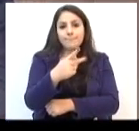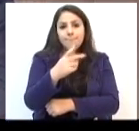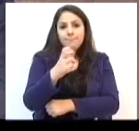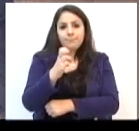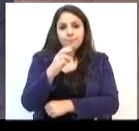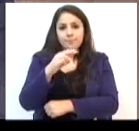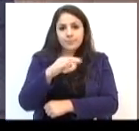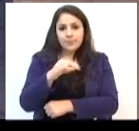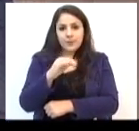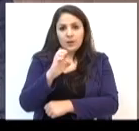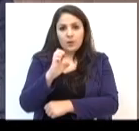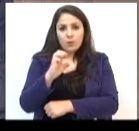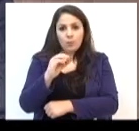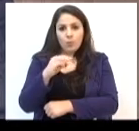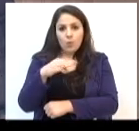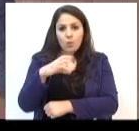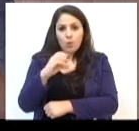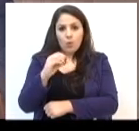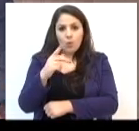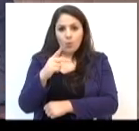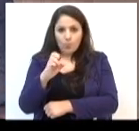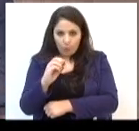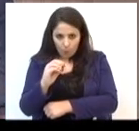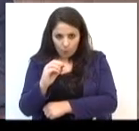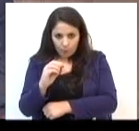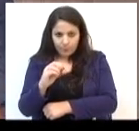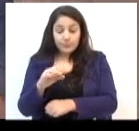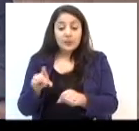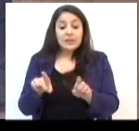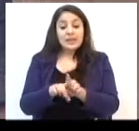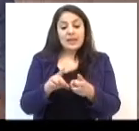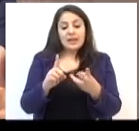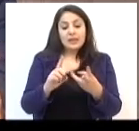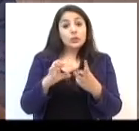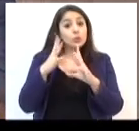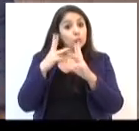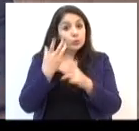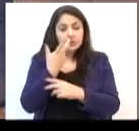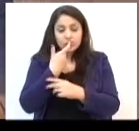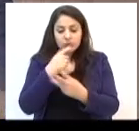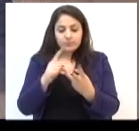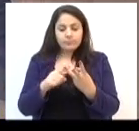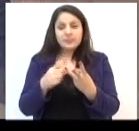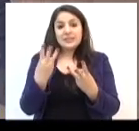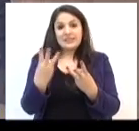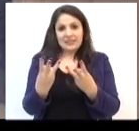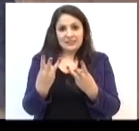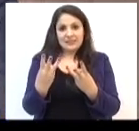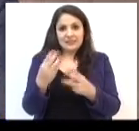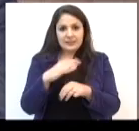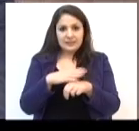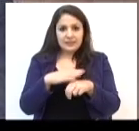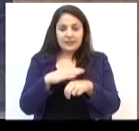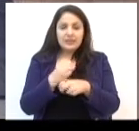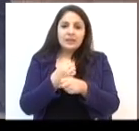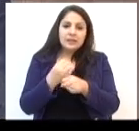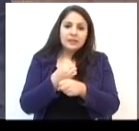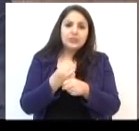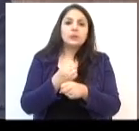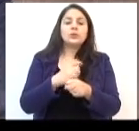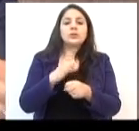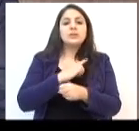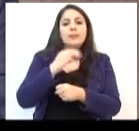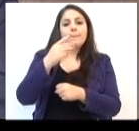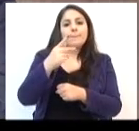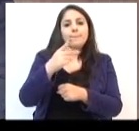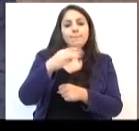pneumococo, que é outro causador, e todas as crianças de 3 anos são vacinadas para o meningococo C. Então, a nossa